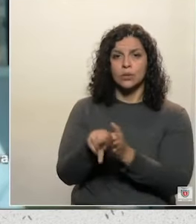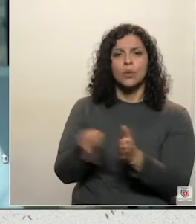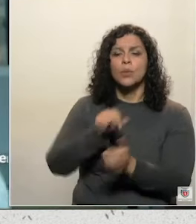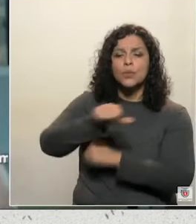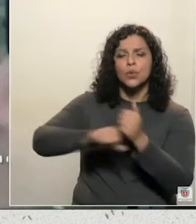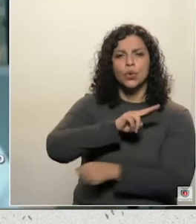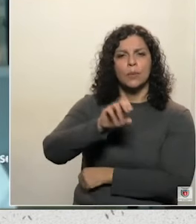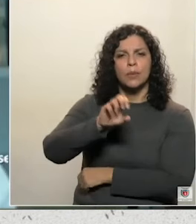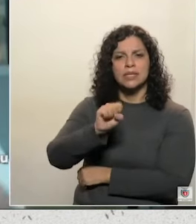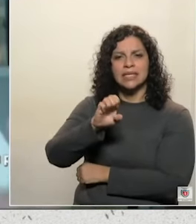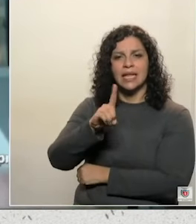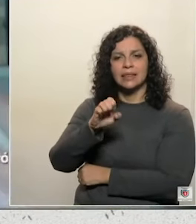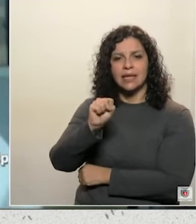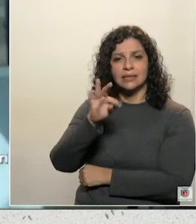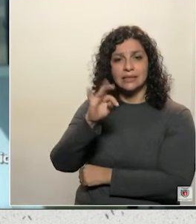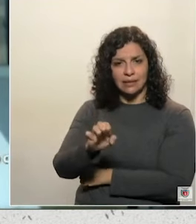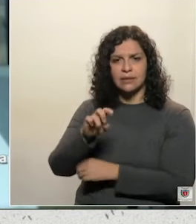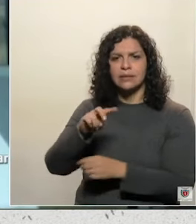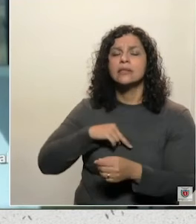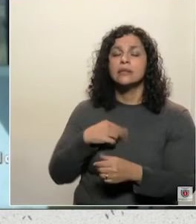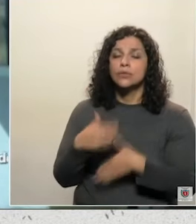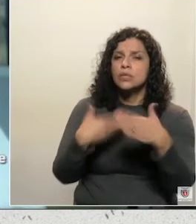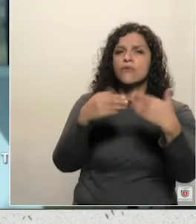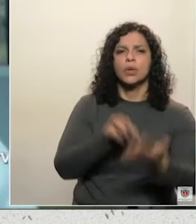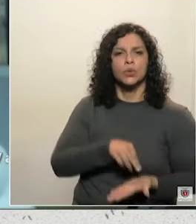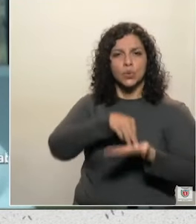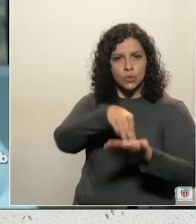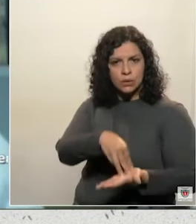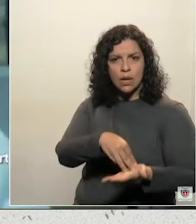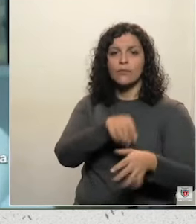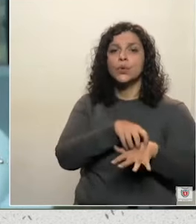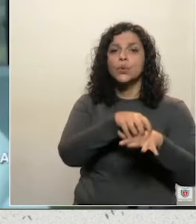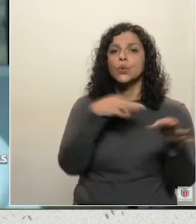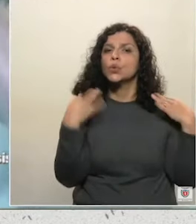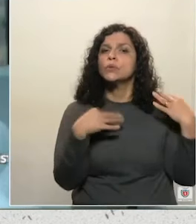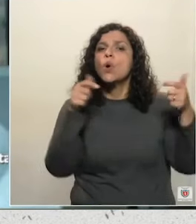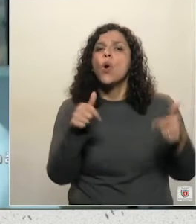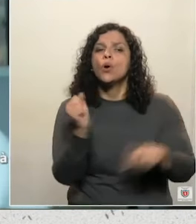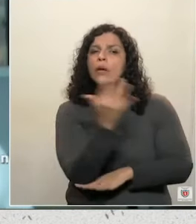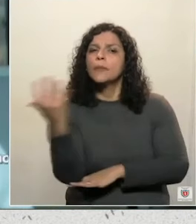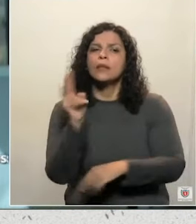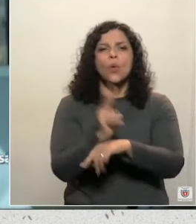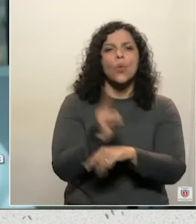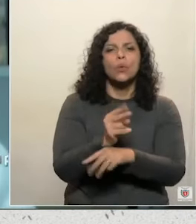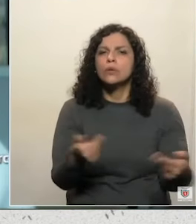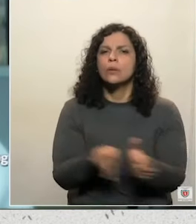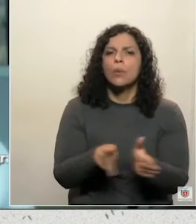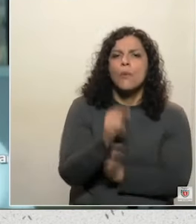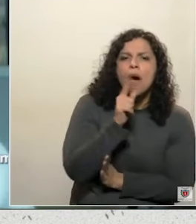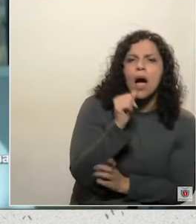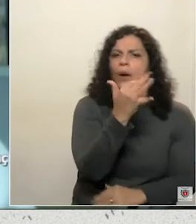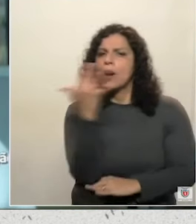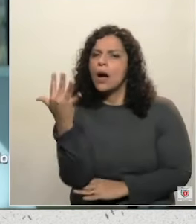SEDESTE, Secretaria do Desenvolvimento Sustentável e do Turismo. Cadê o meio ambiente? Cadê a preservação? Até na